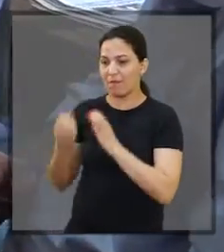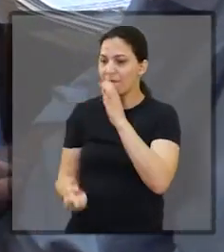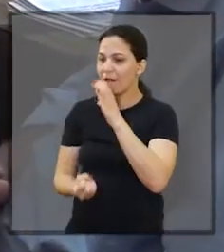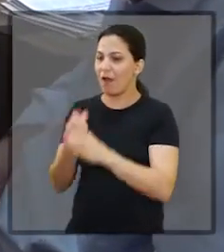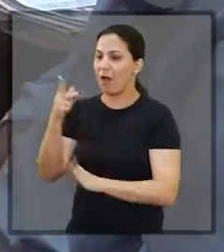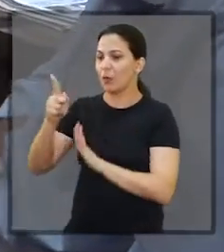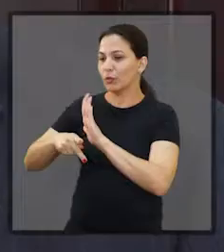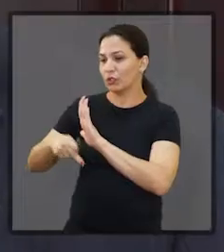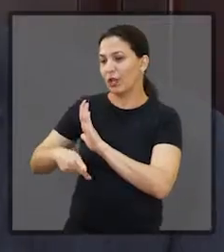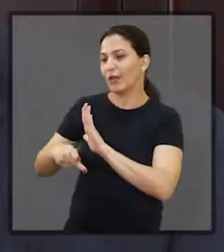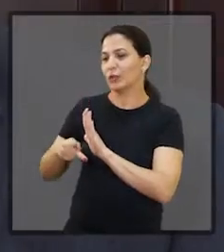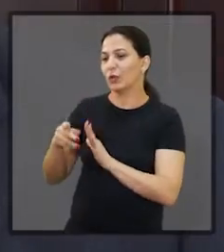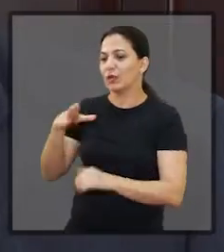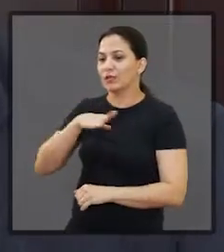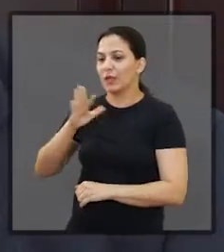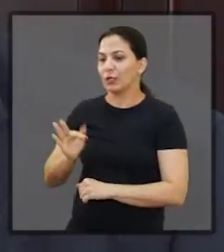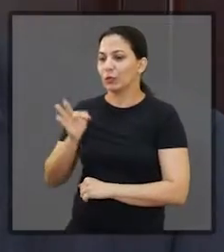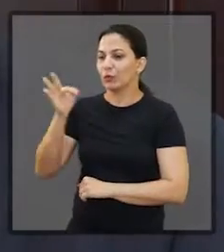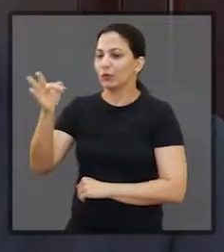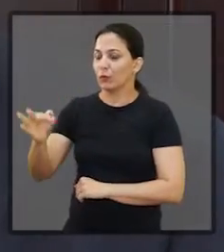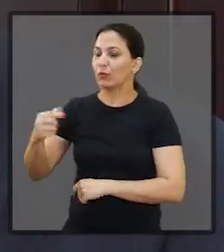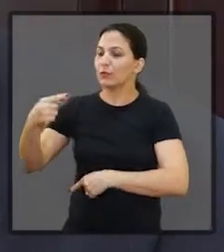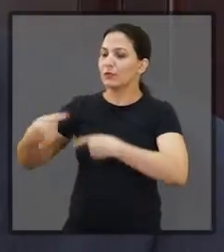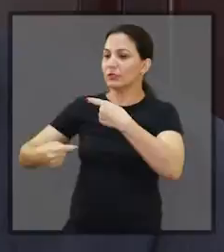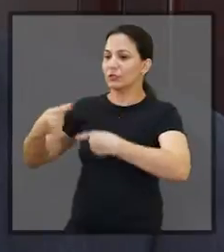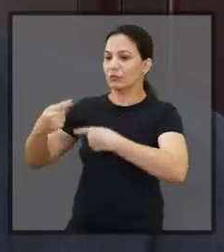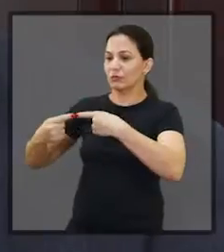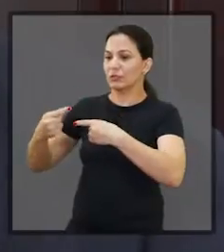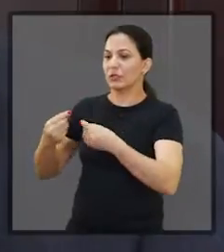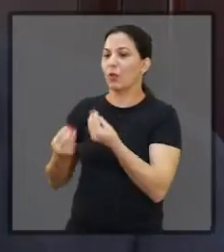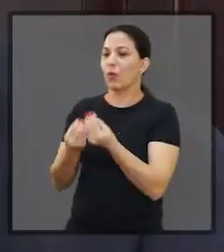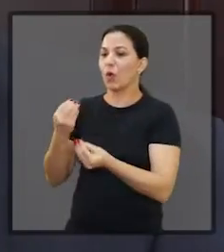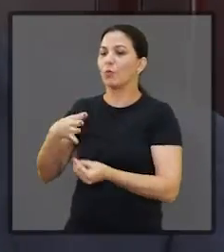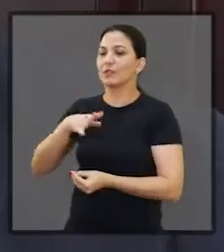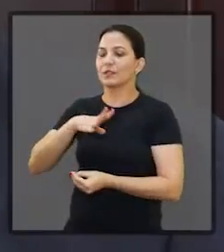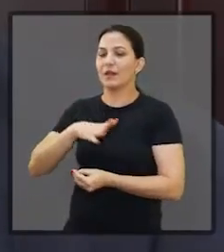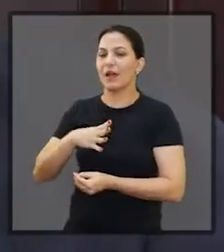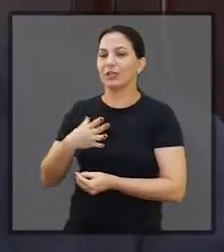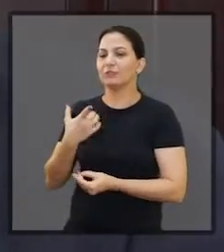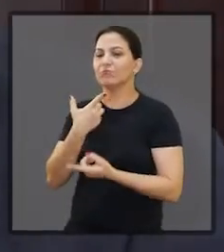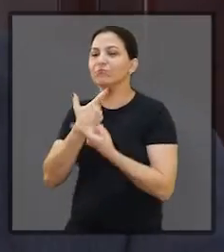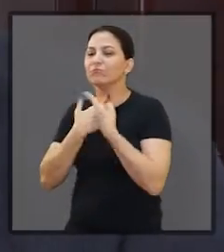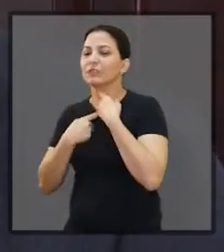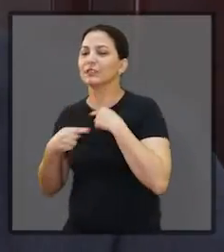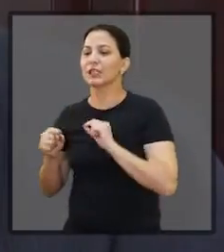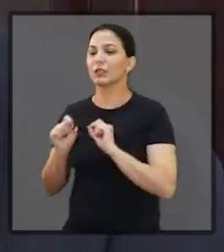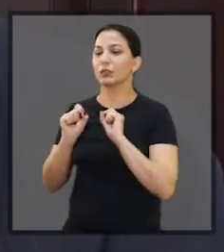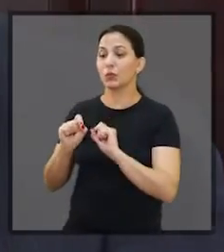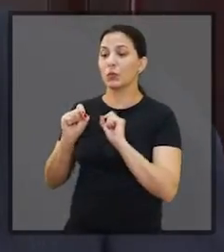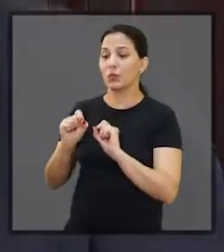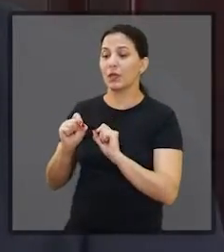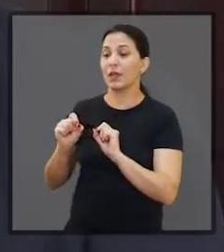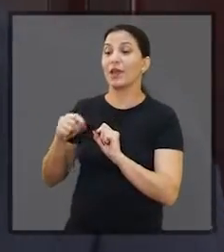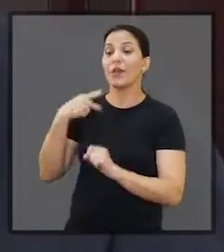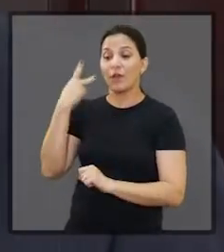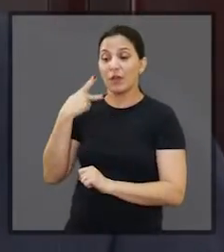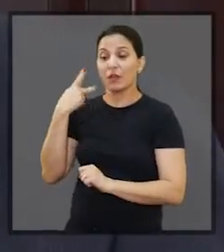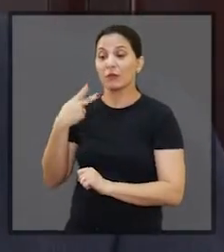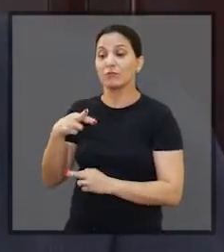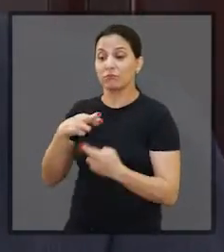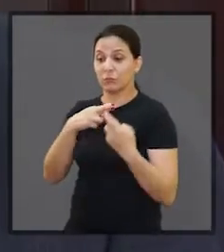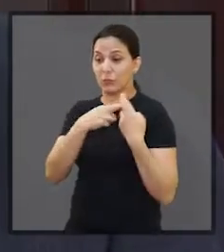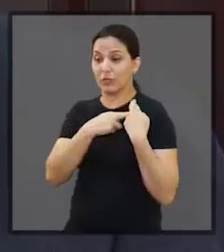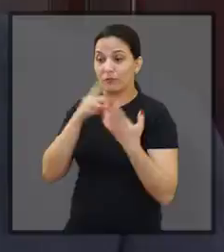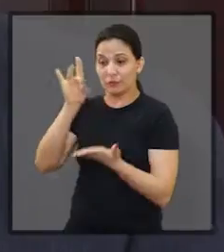deve criar o projeto da cidade do futuro, com a discussão sobre qual cidade eles querem, qual cidade é